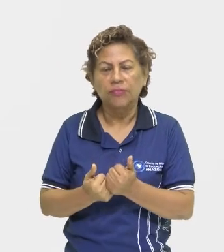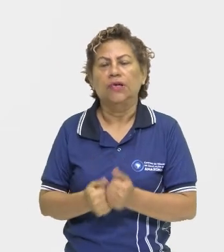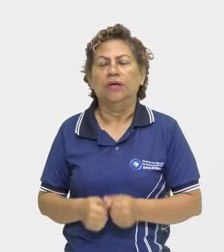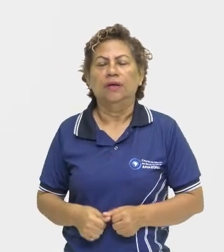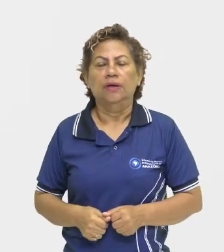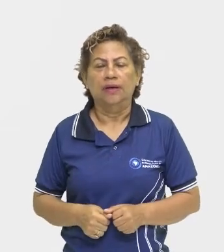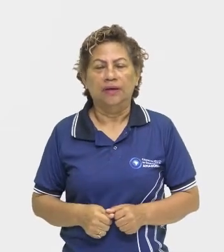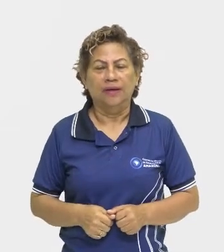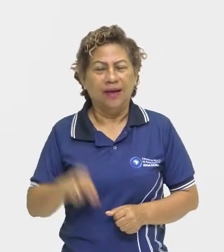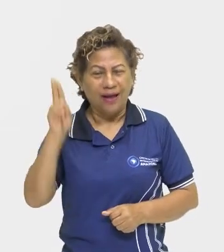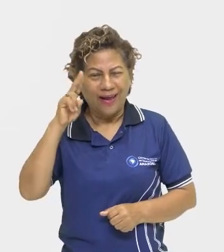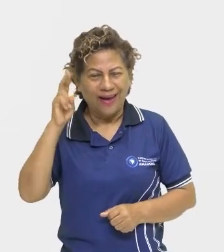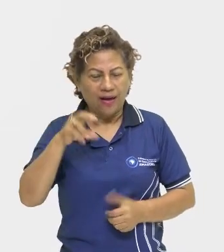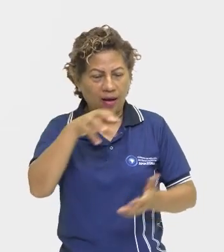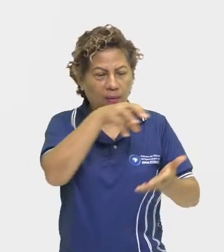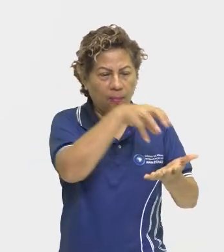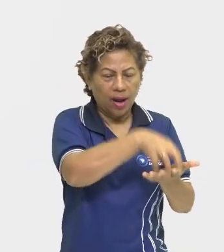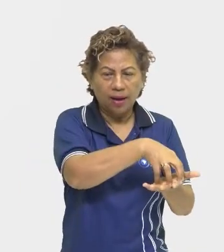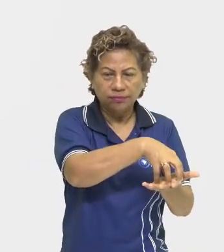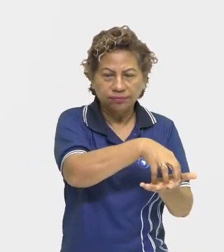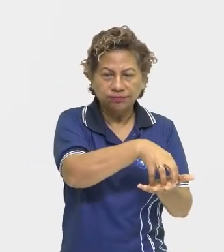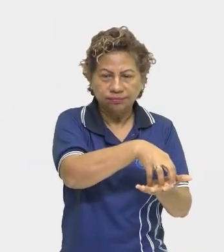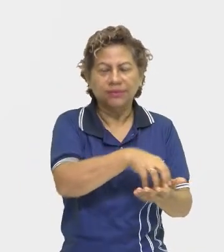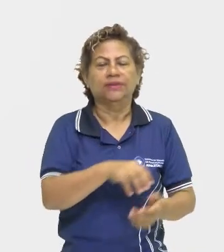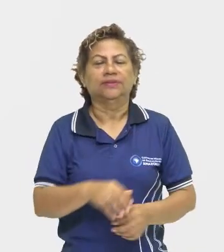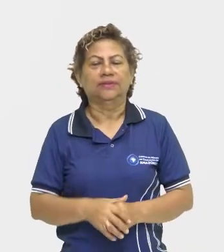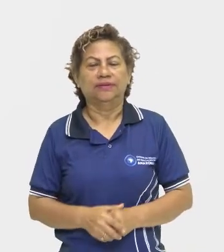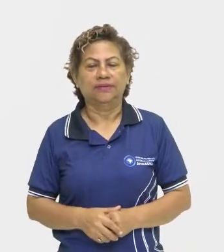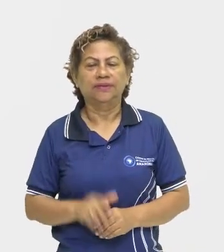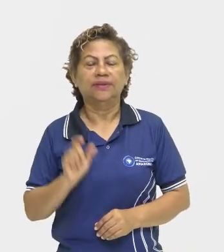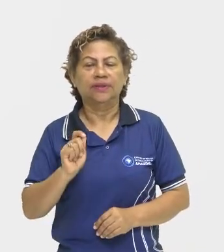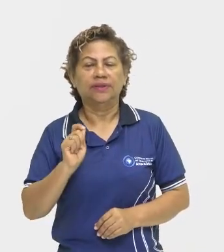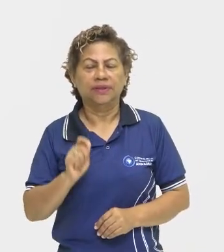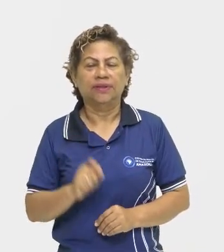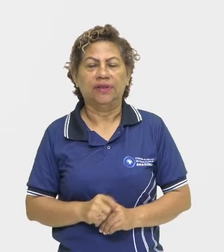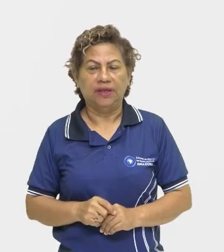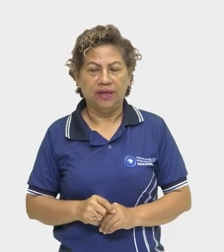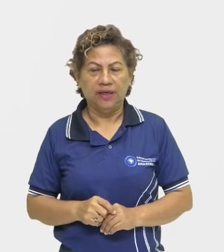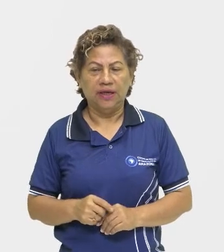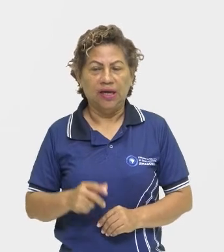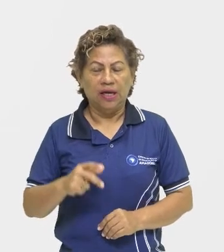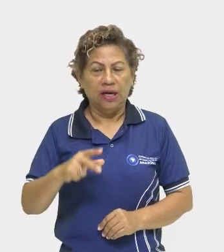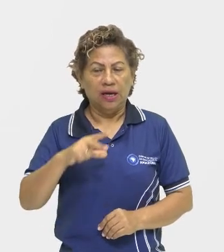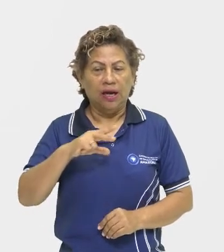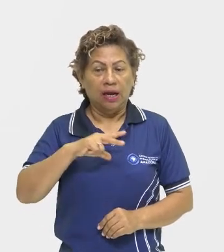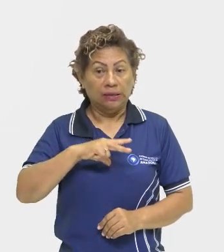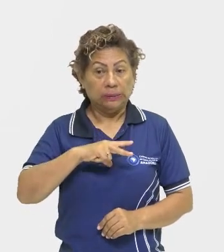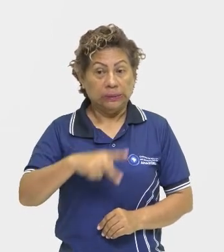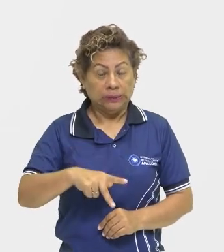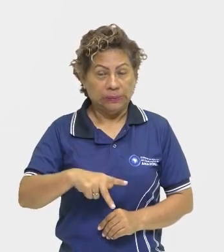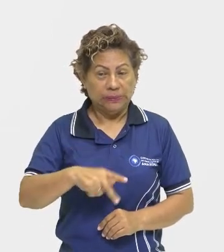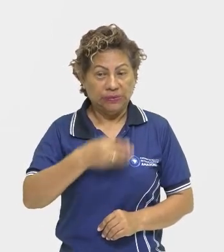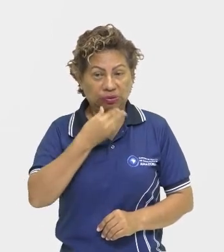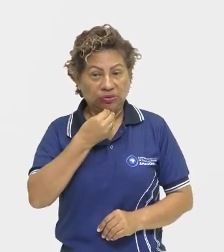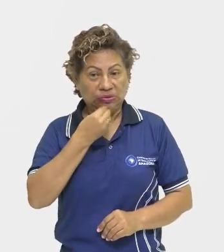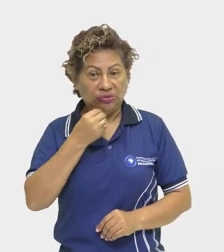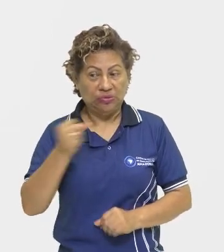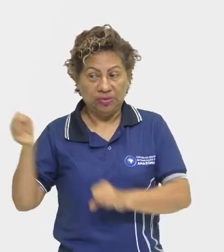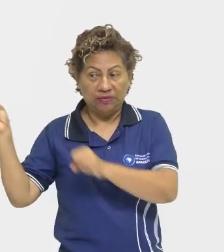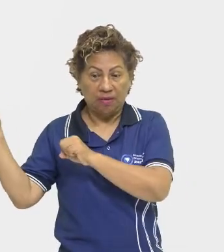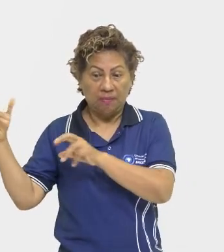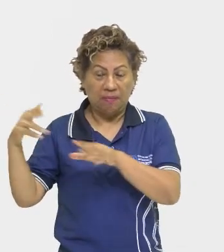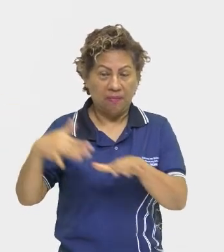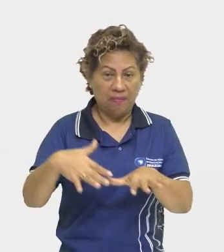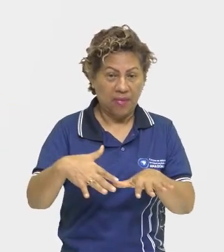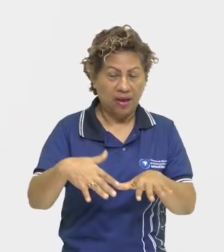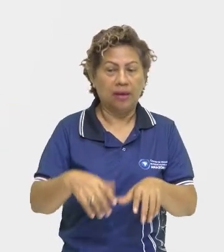colonos, você lembra quem veio colonizar o Brasil aqui, né, o povo que chegou aqui, era aqueles portugueses bem raça, deixa pra lá, né. Então,